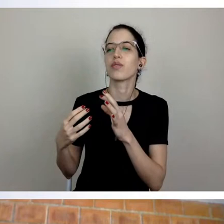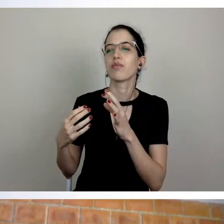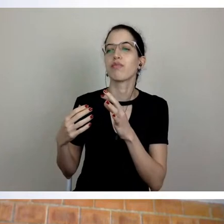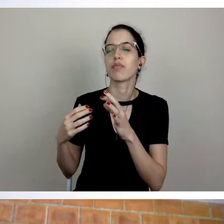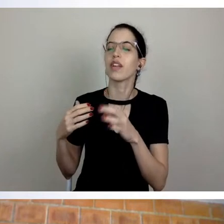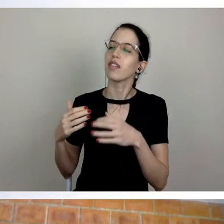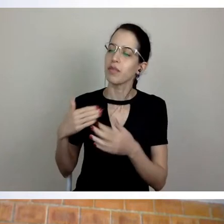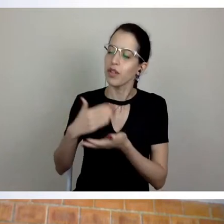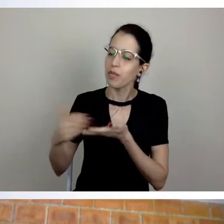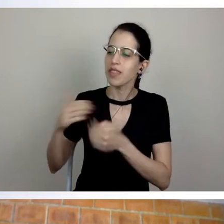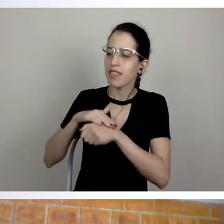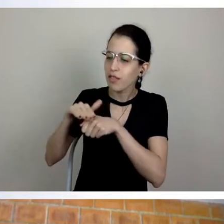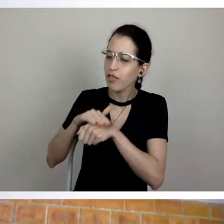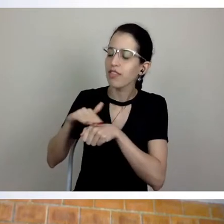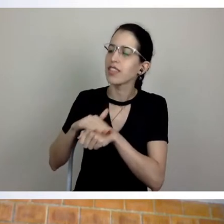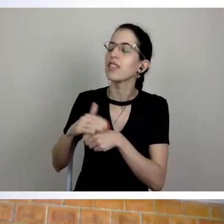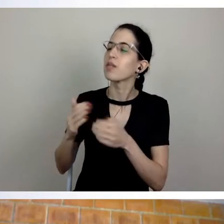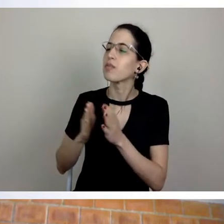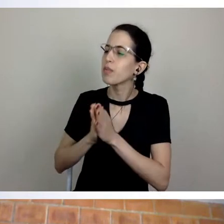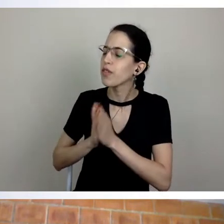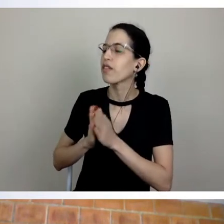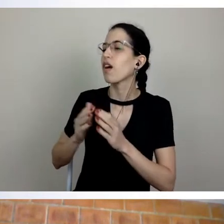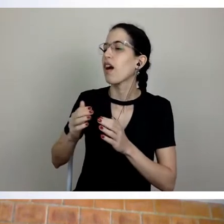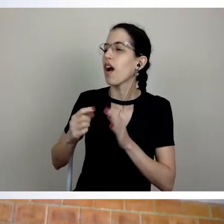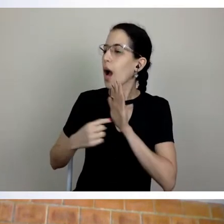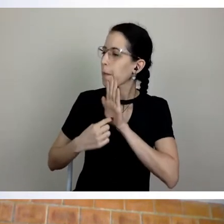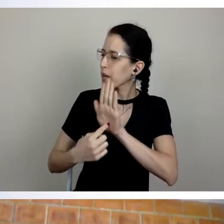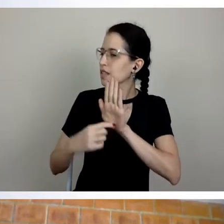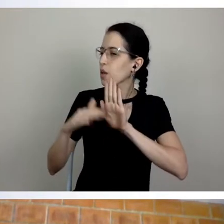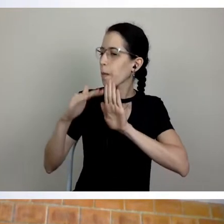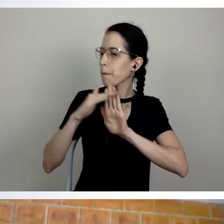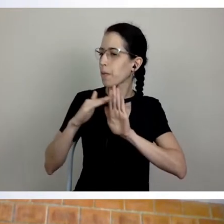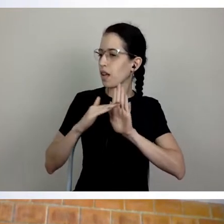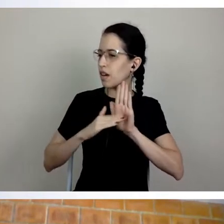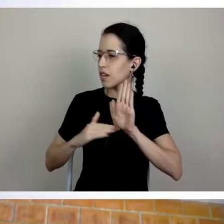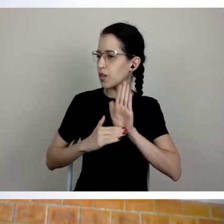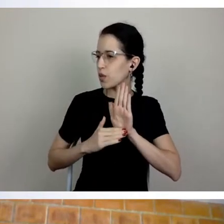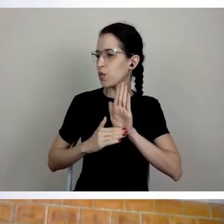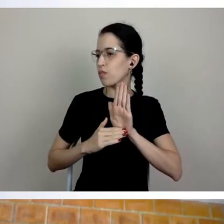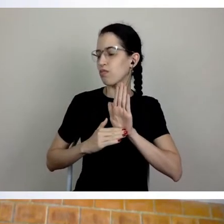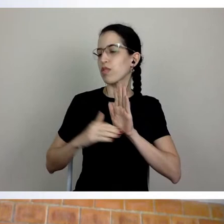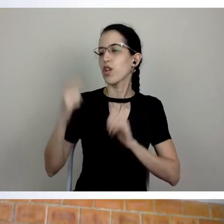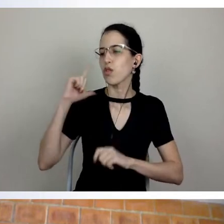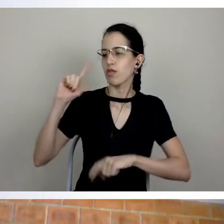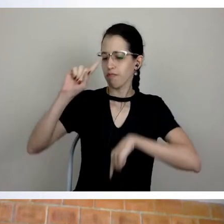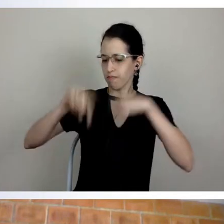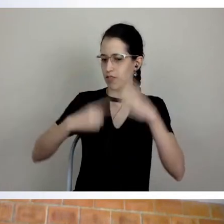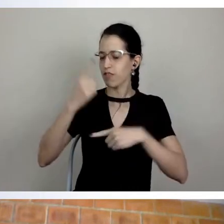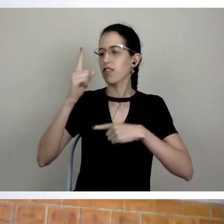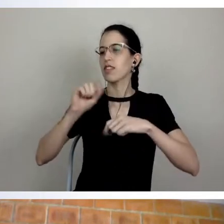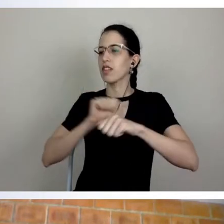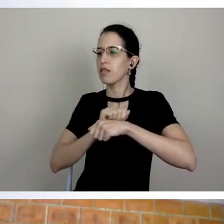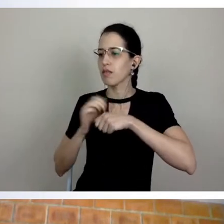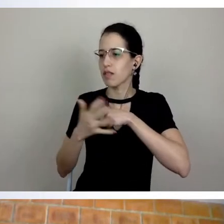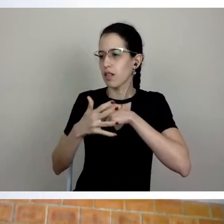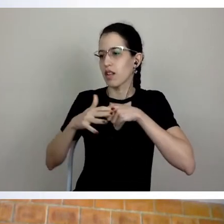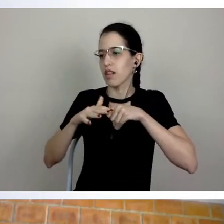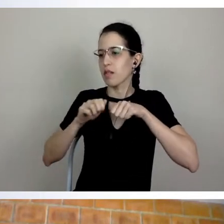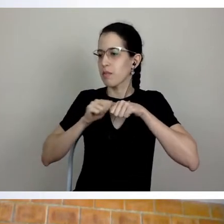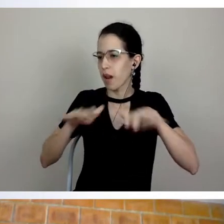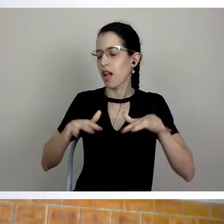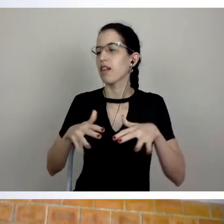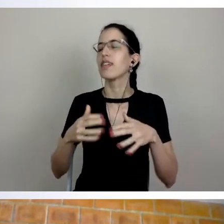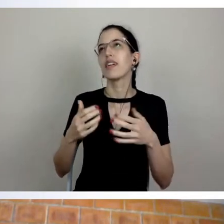você, professora Jesus, que apresentasse, então, o plano vencendo a Covid-19, não, é claro, nas suas minúcias,